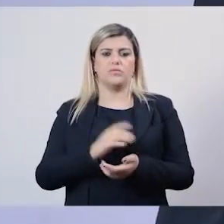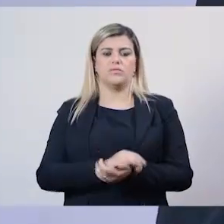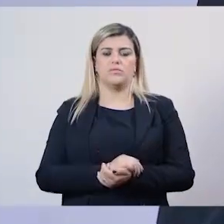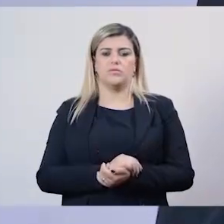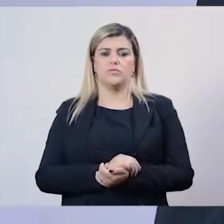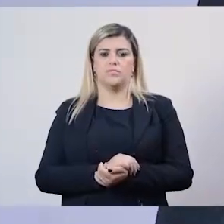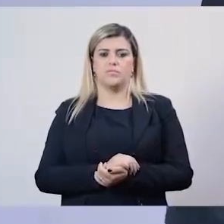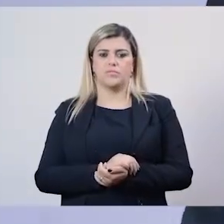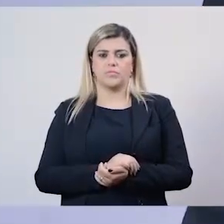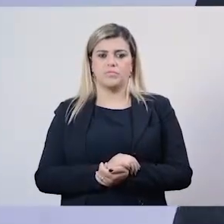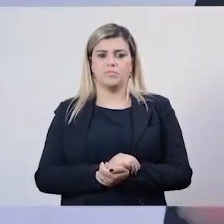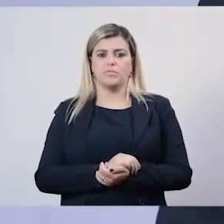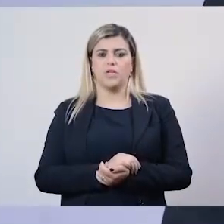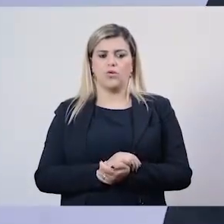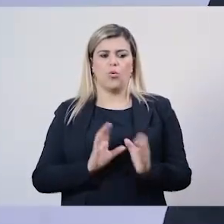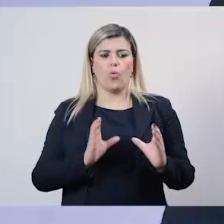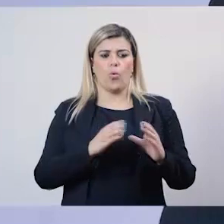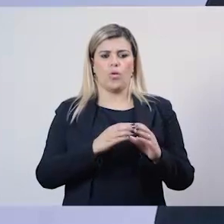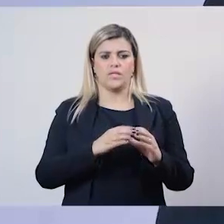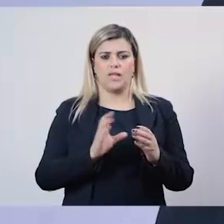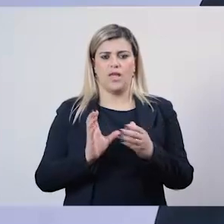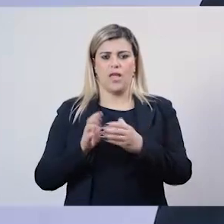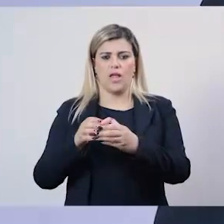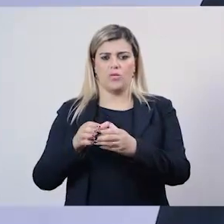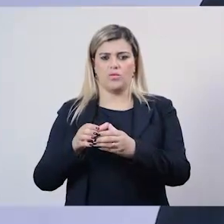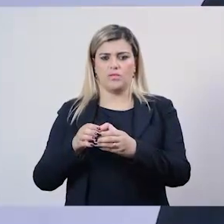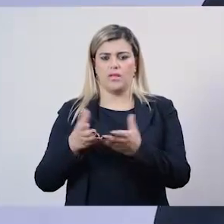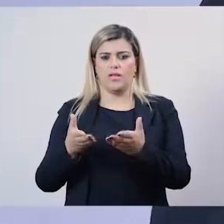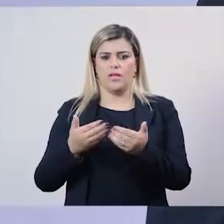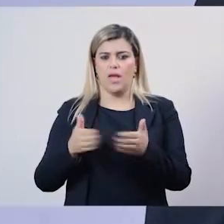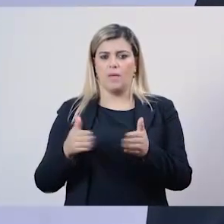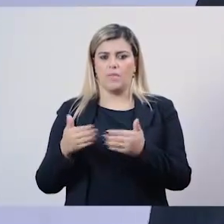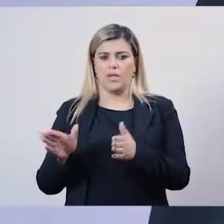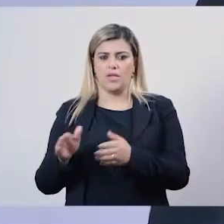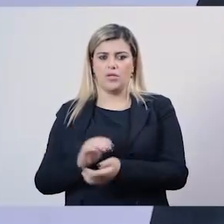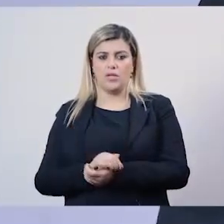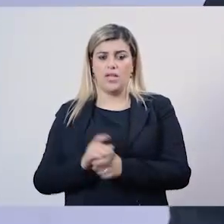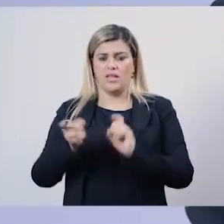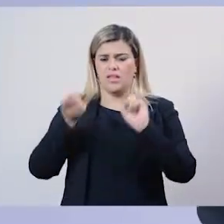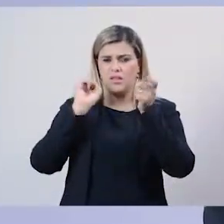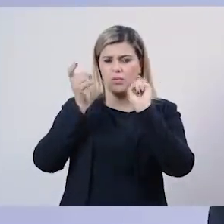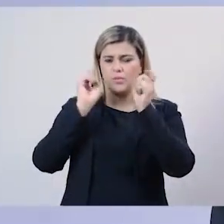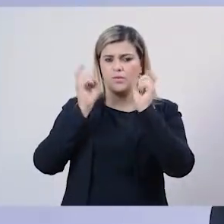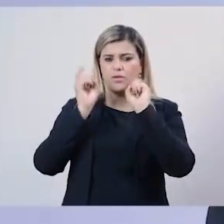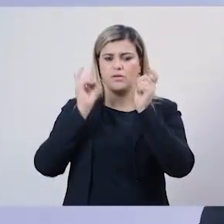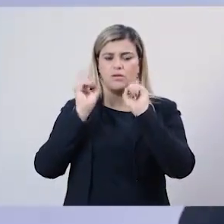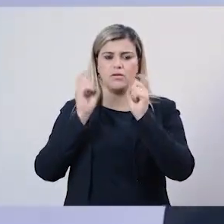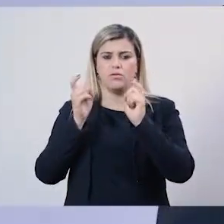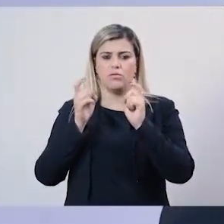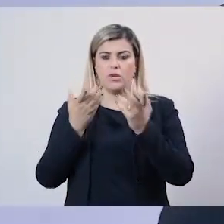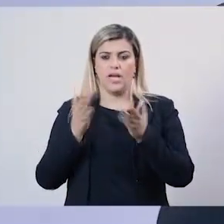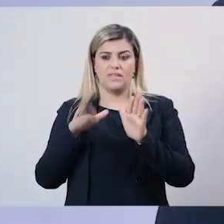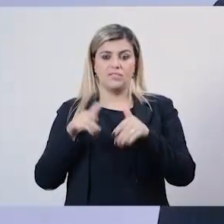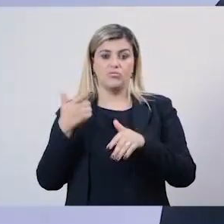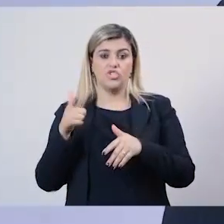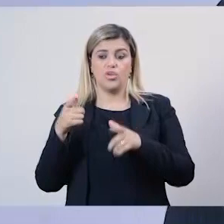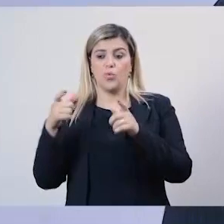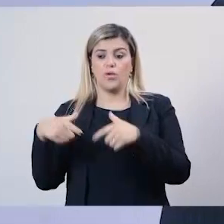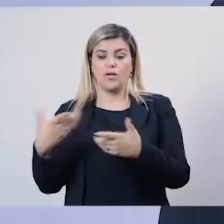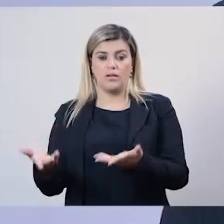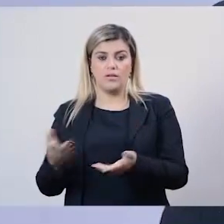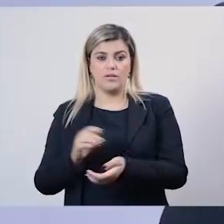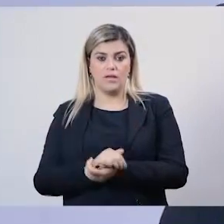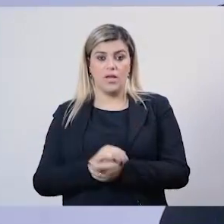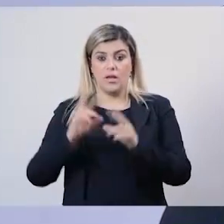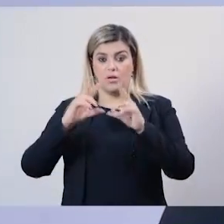muitos conselhos abriram as portas para a gente. Por exemplo, muitas reuniões, a gente não tinha recurso. Eu me lembro que em Brasília,